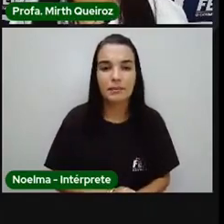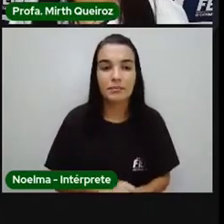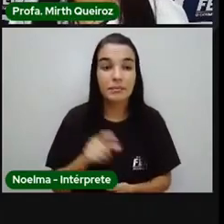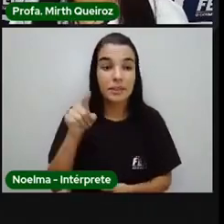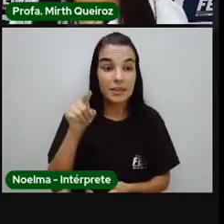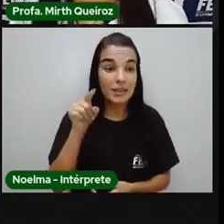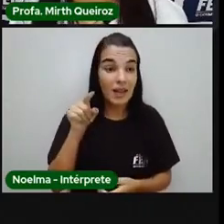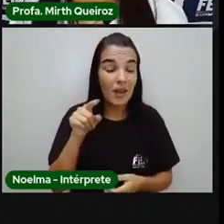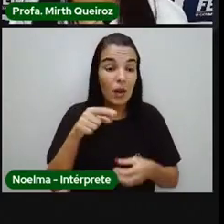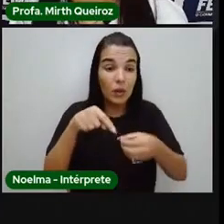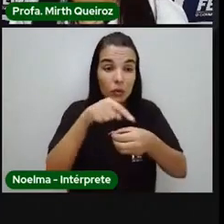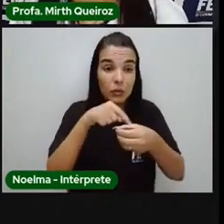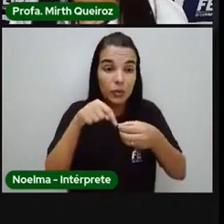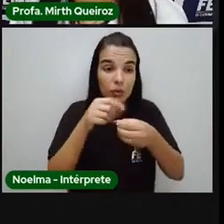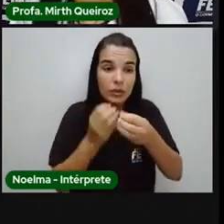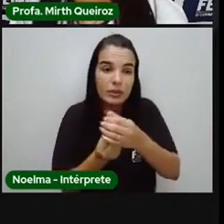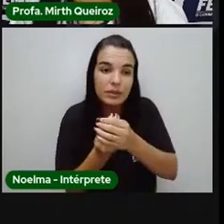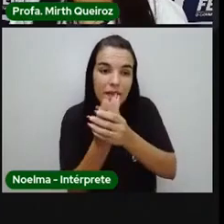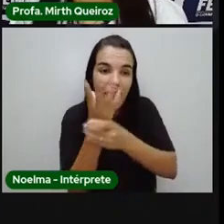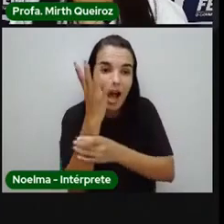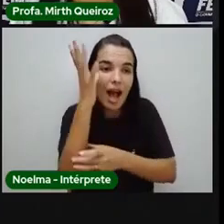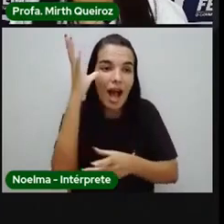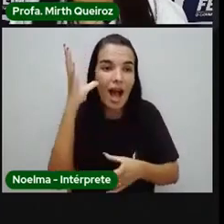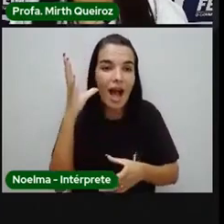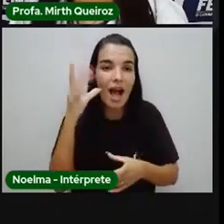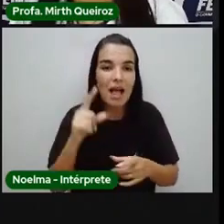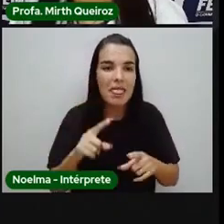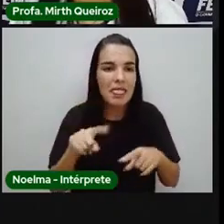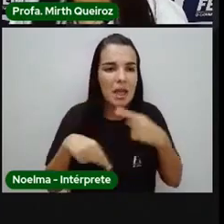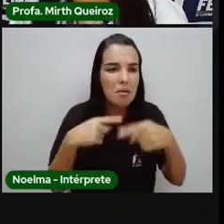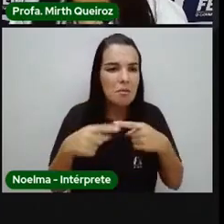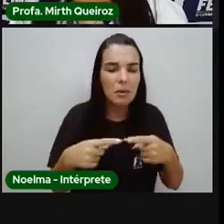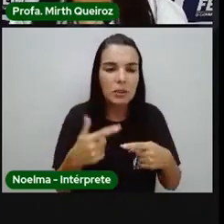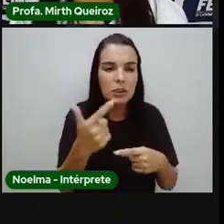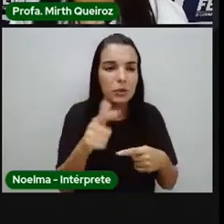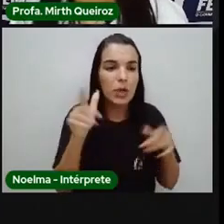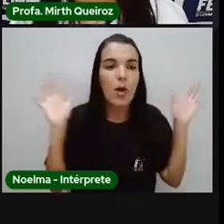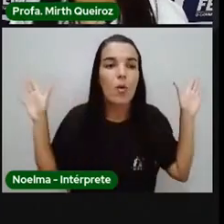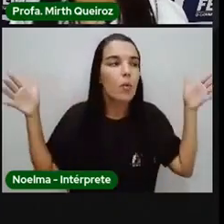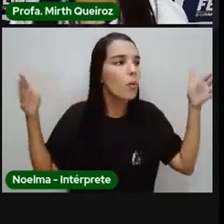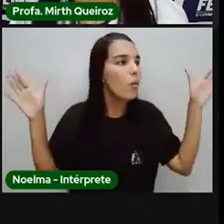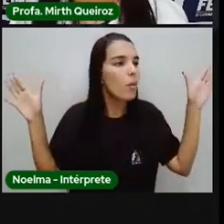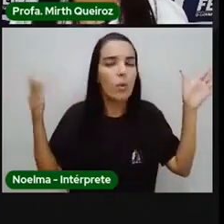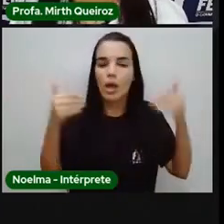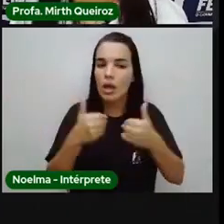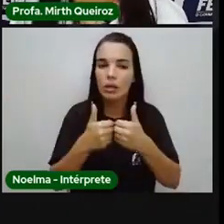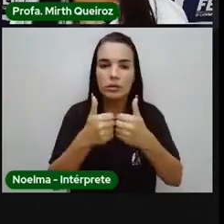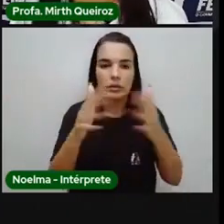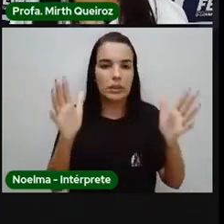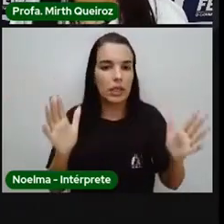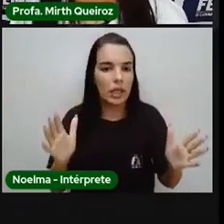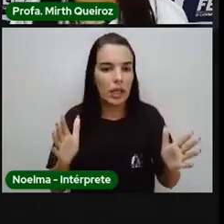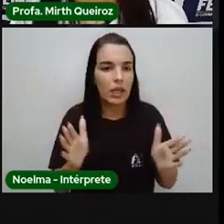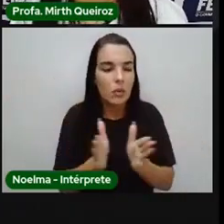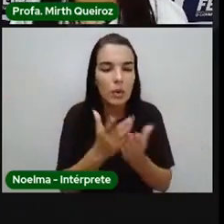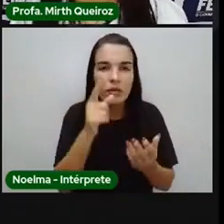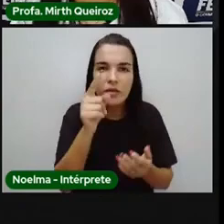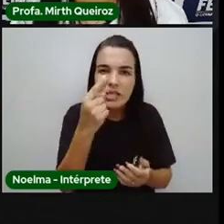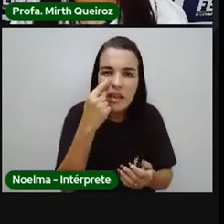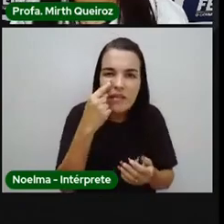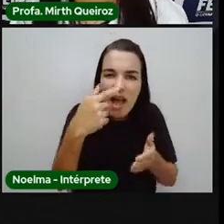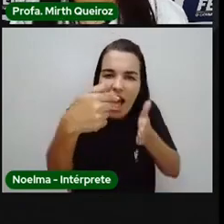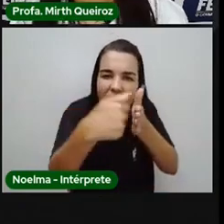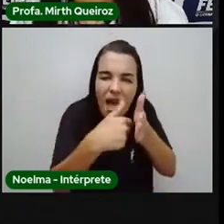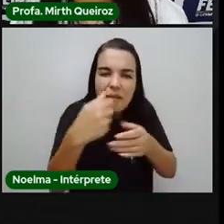E depois, não tive tempo de meu voo começar. Quando tu tentastes